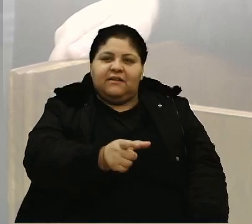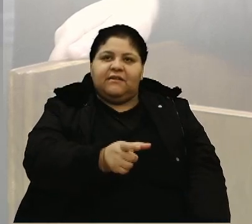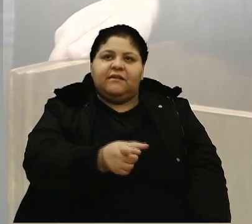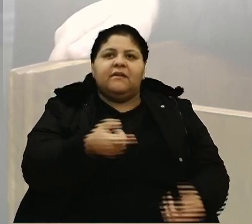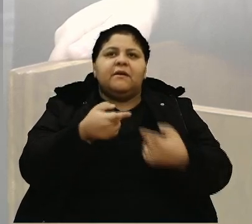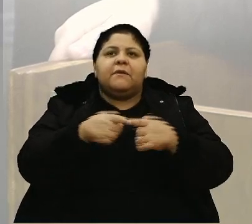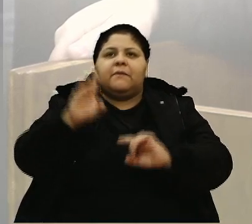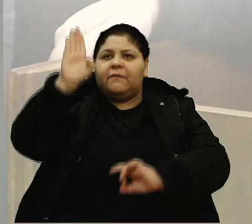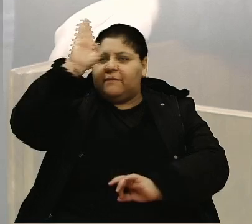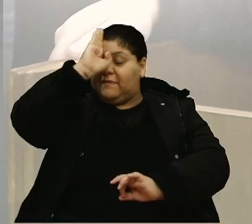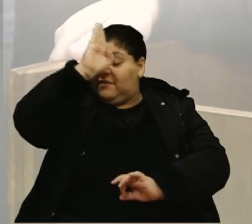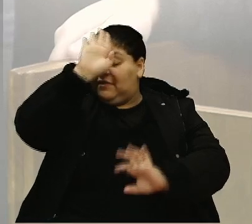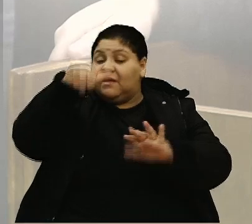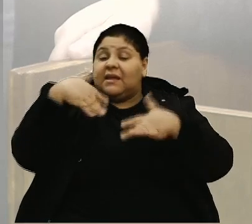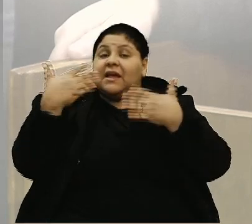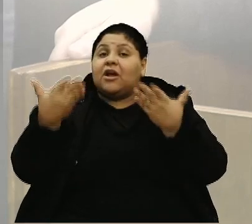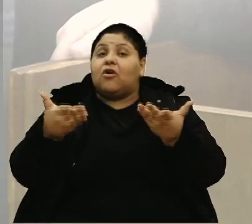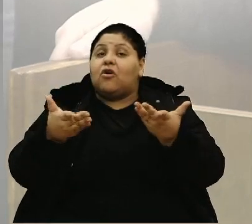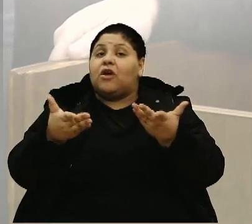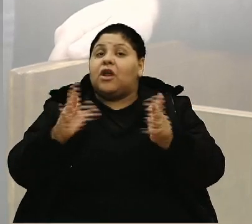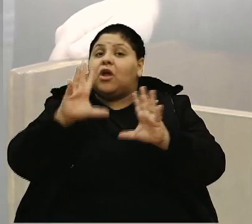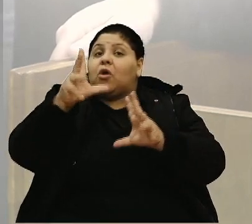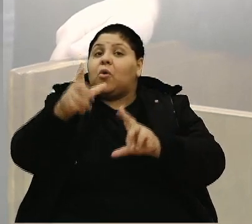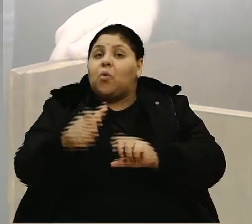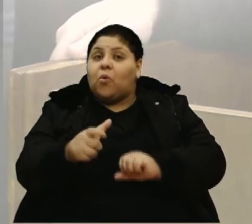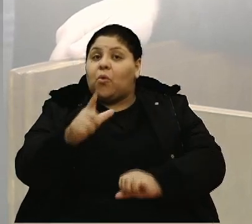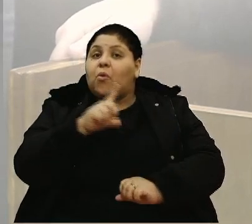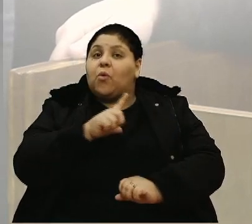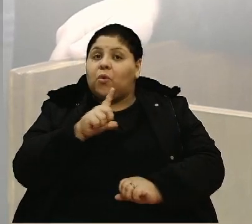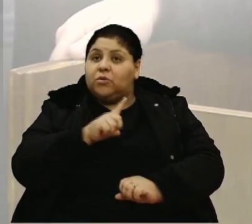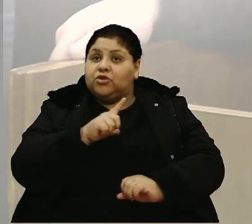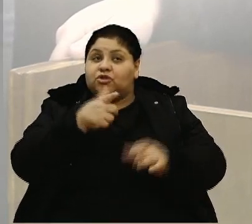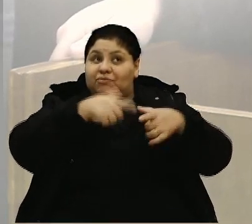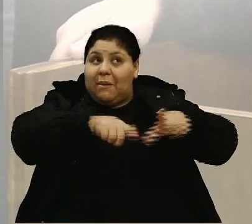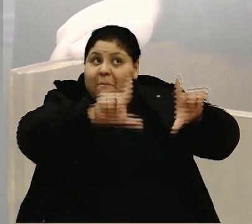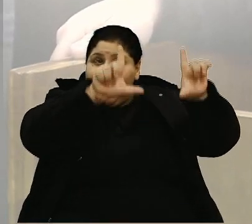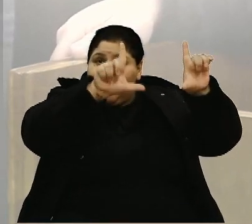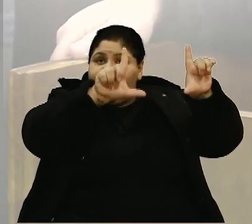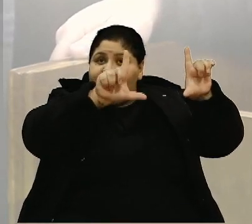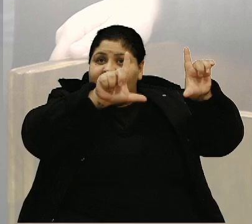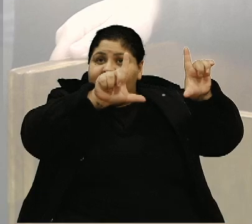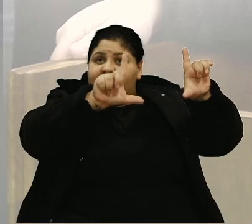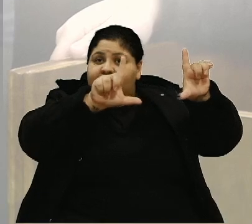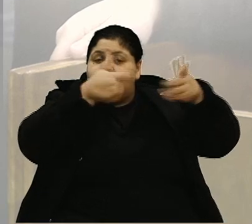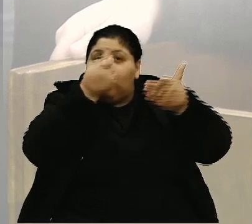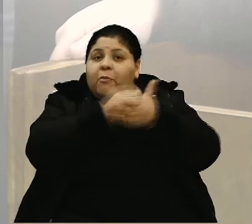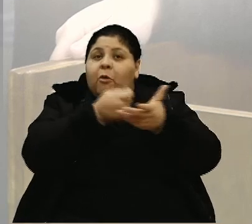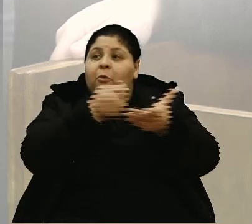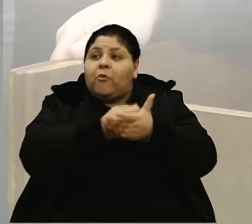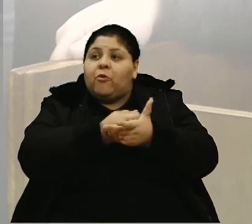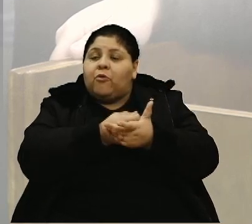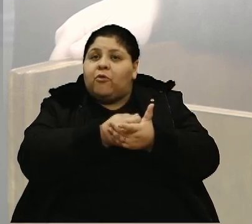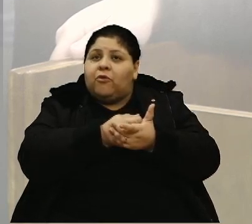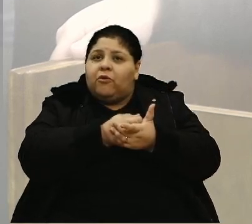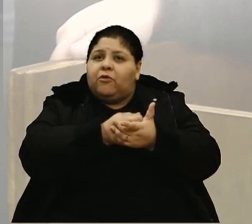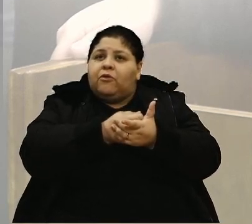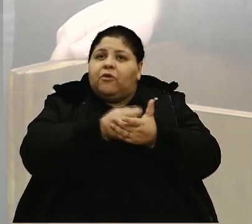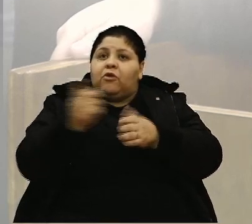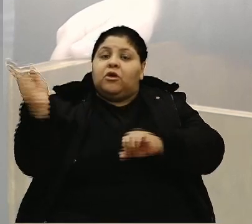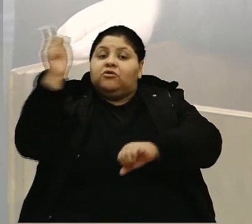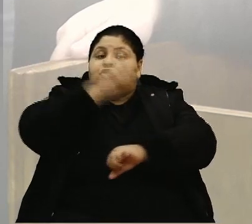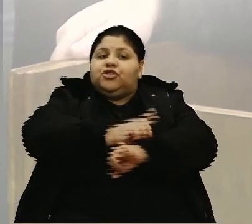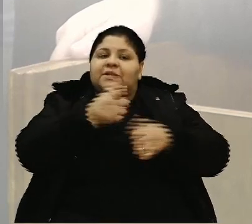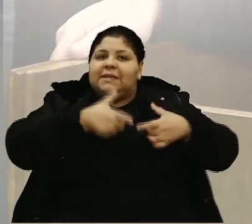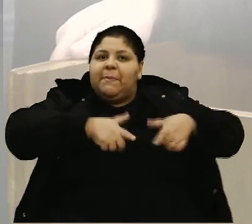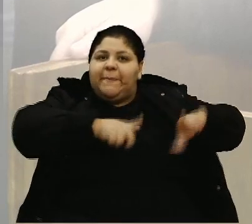mas Bressan, e agora vai ser quando? Porque elas tinham aquilo na placa. Aí elas estavam me cobrando a data da placa.